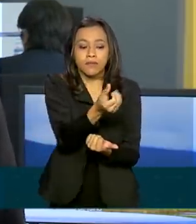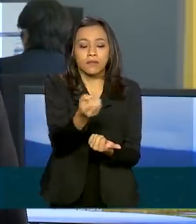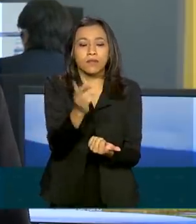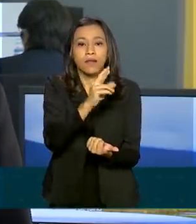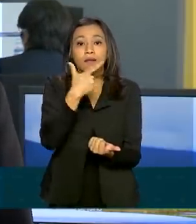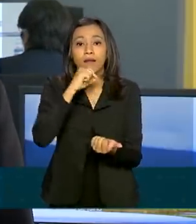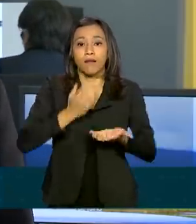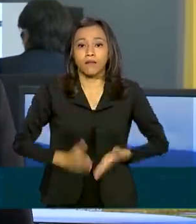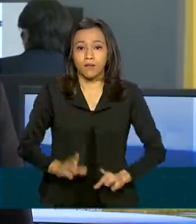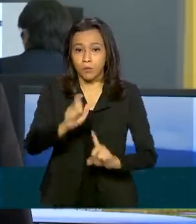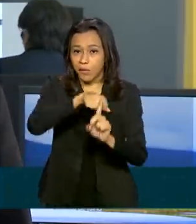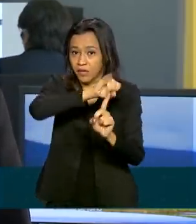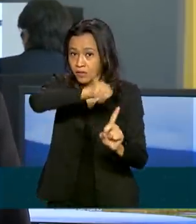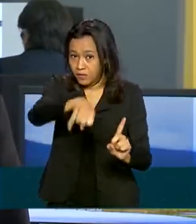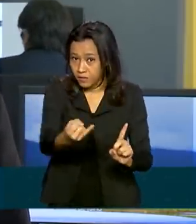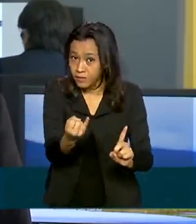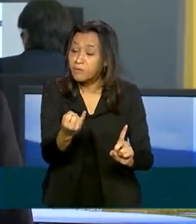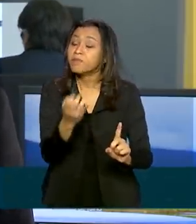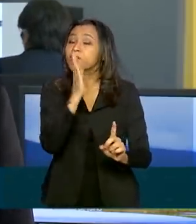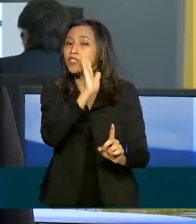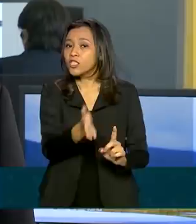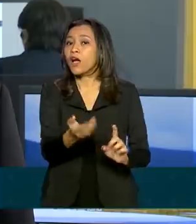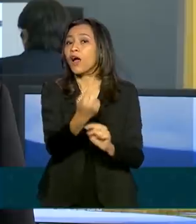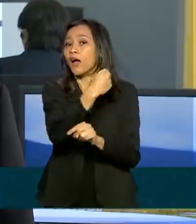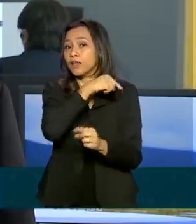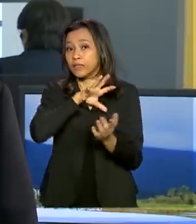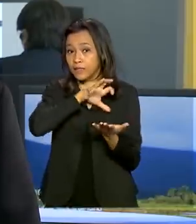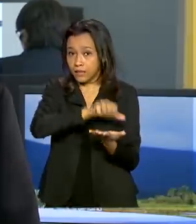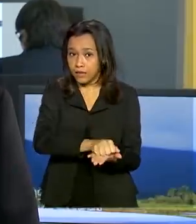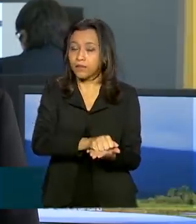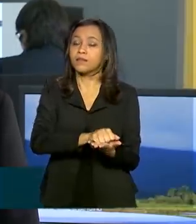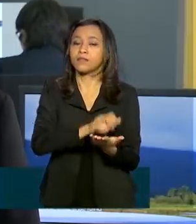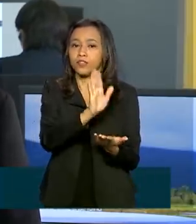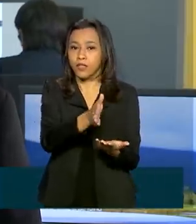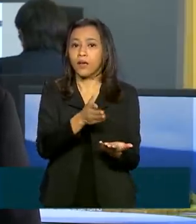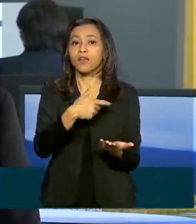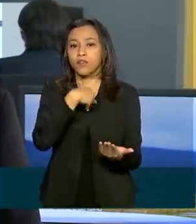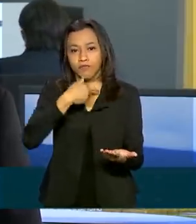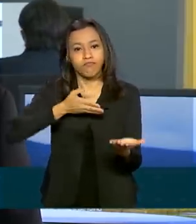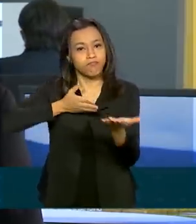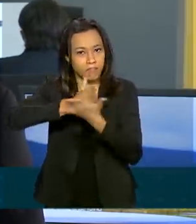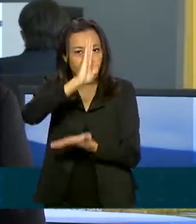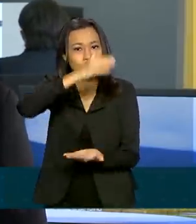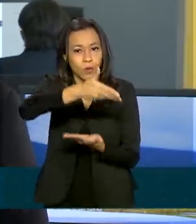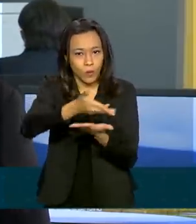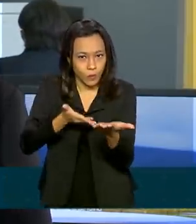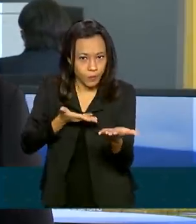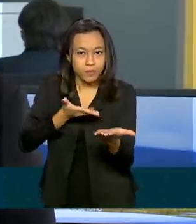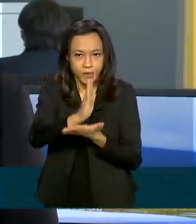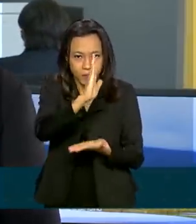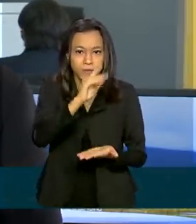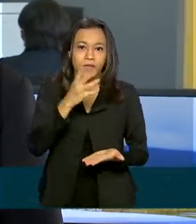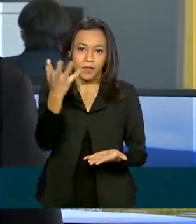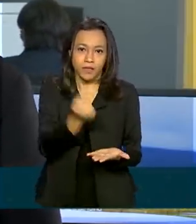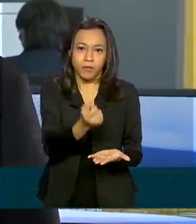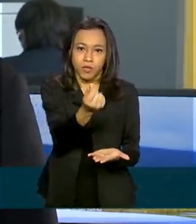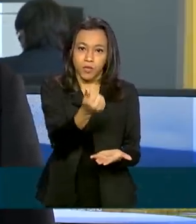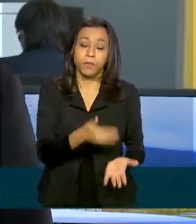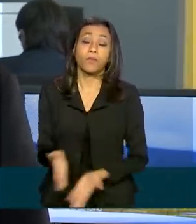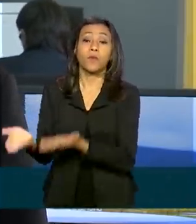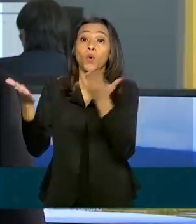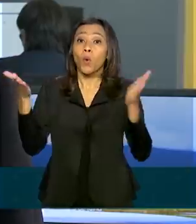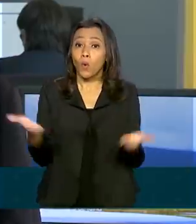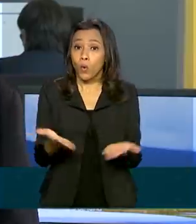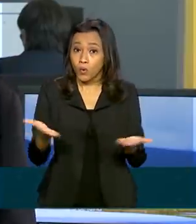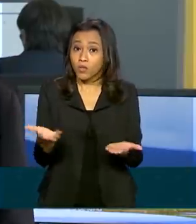quem nasceu no mês de janeiro e se inscreveu no aplicativo e foi aprovado para receber o benefício. Cerca de 400 mil pessoas vão ter o dinheiro creditado